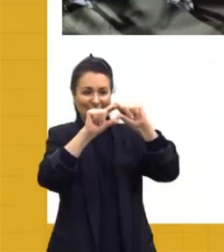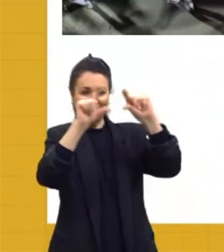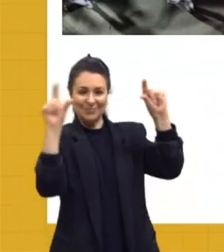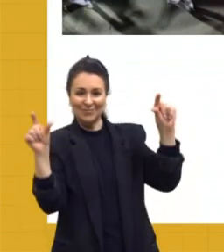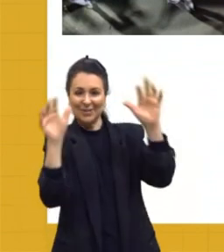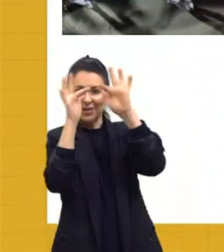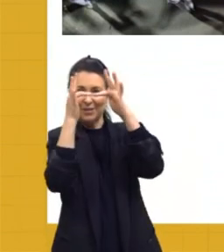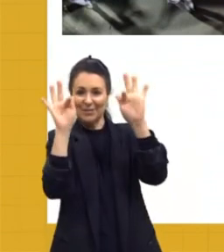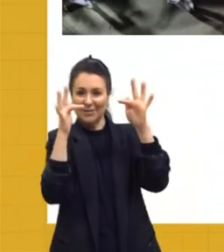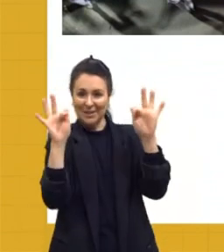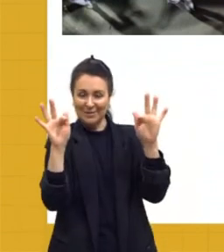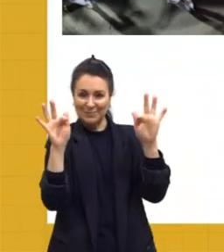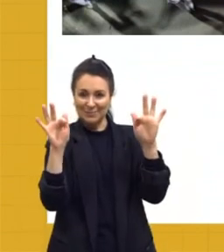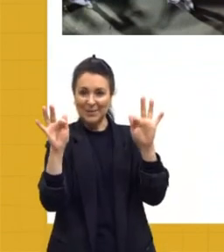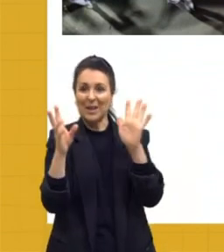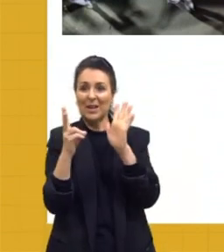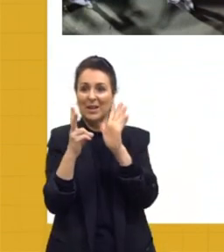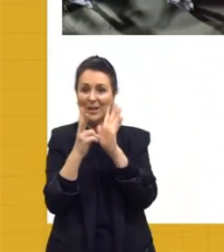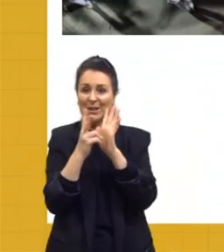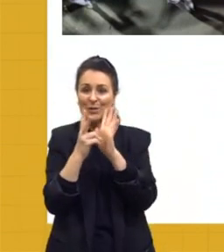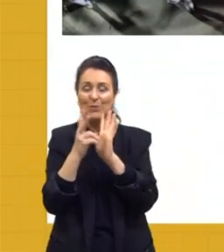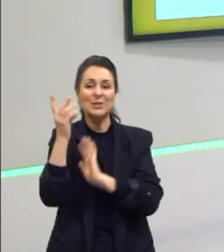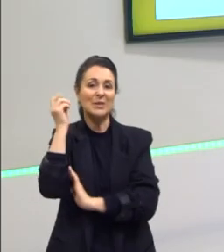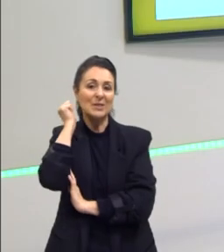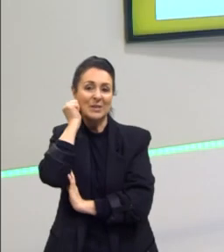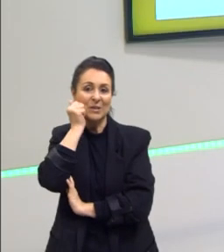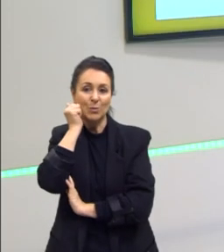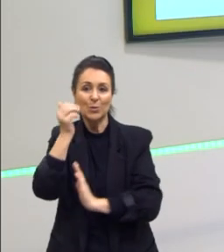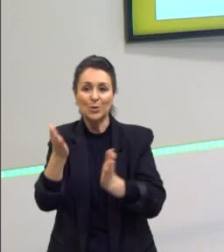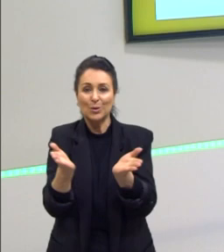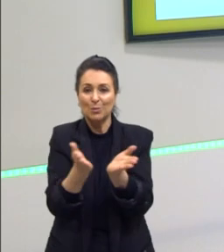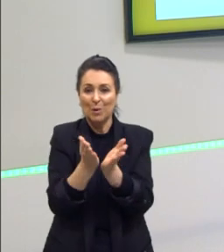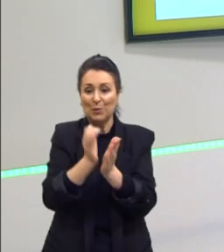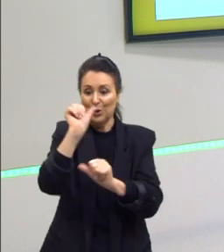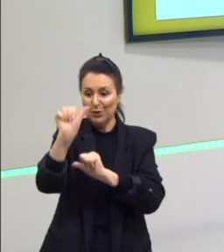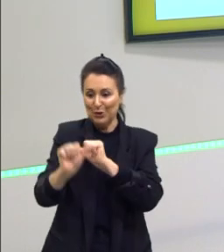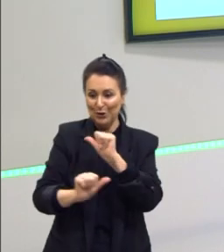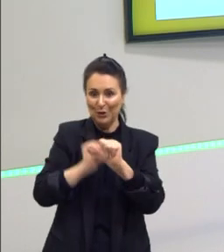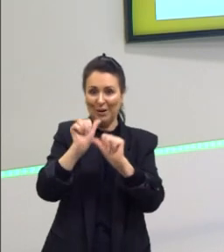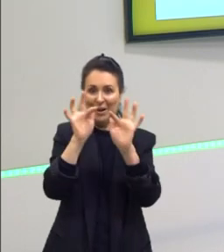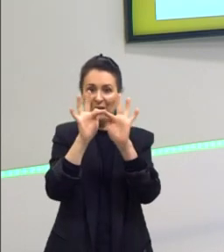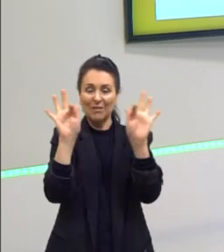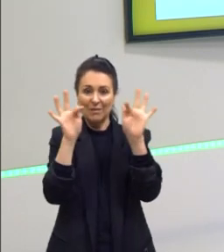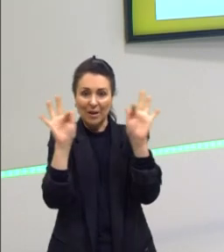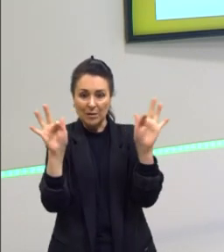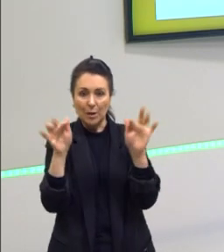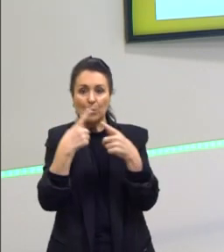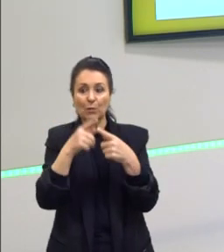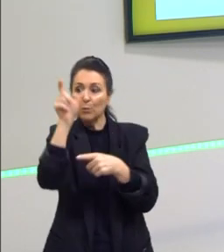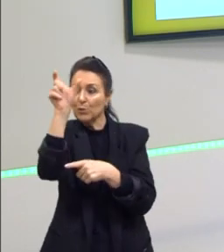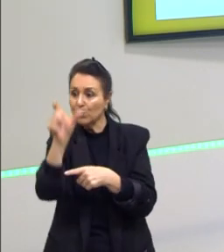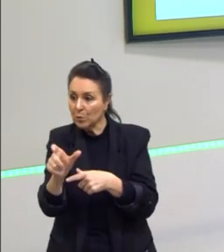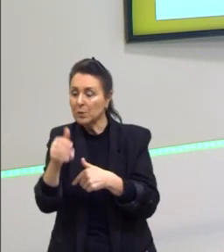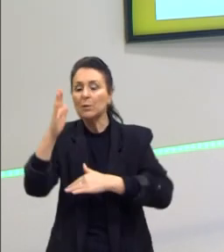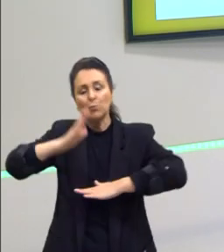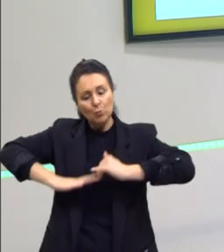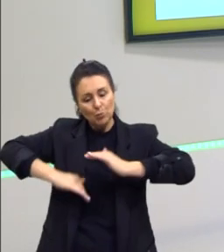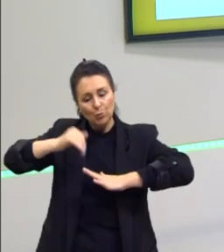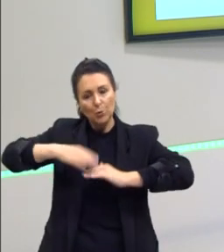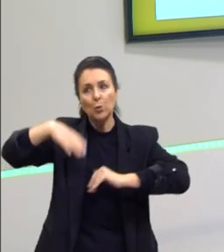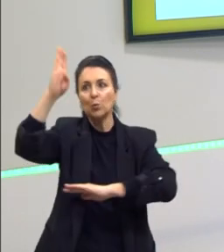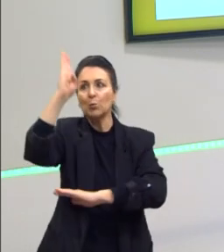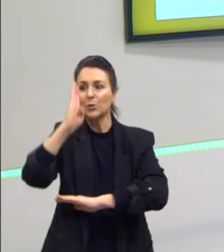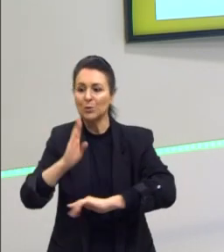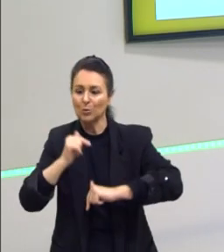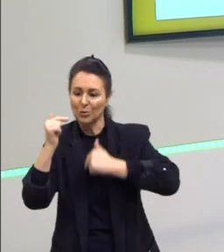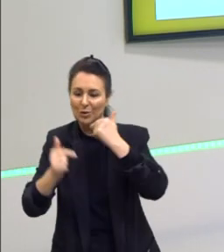negros e pobres, como as pessoas que realmente construíram o país, que construíram o Brasil com o seu trabalho. E